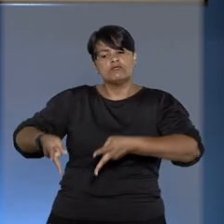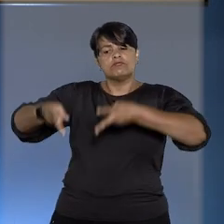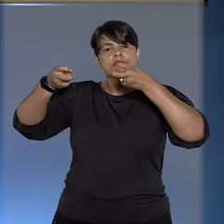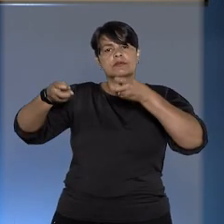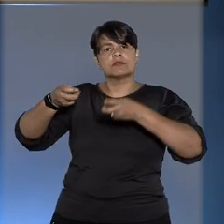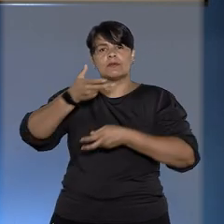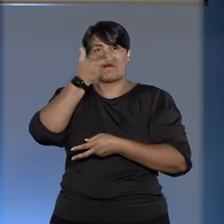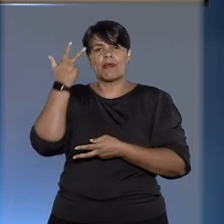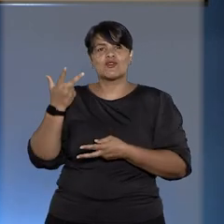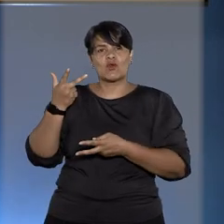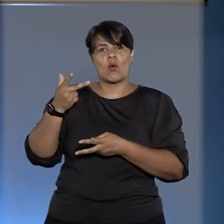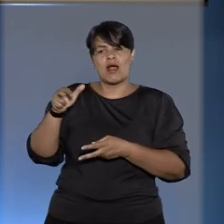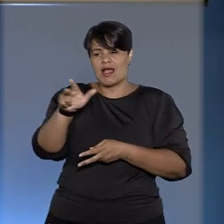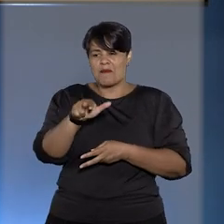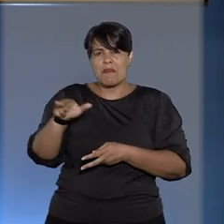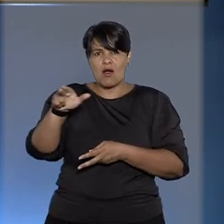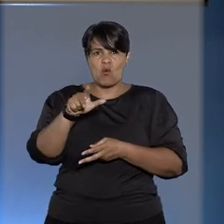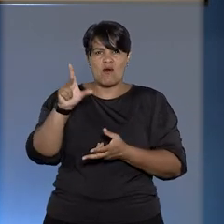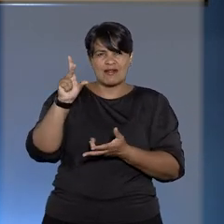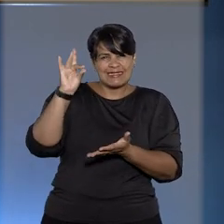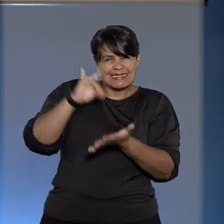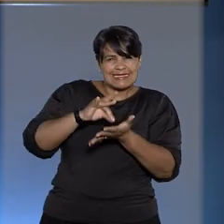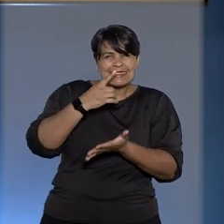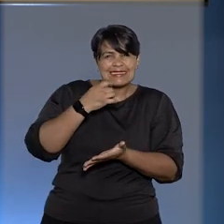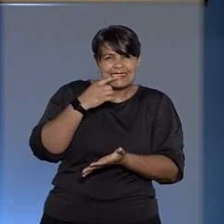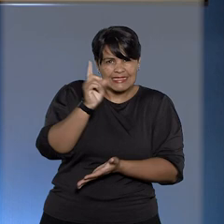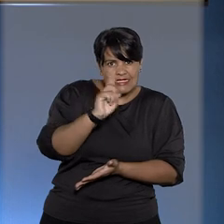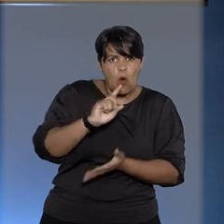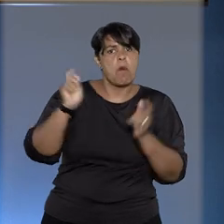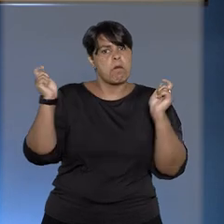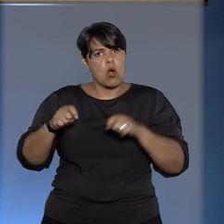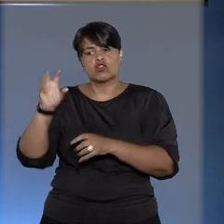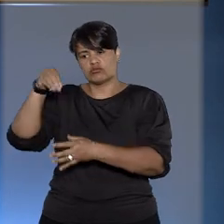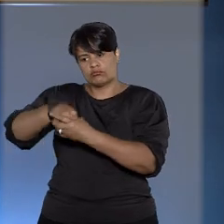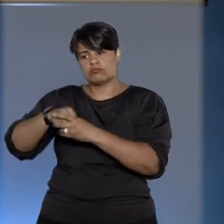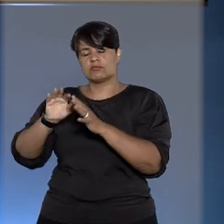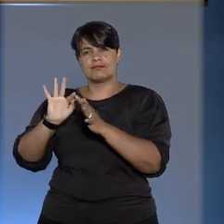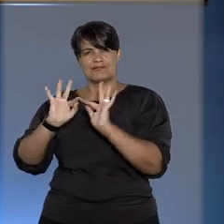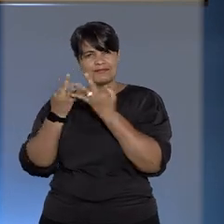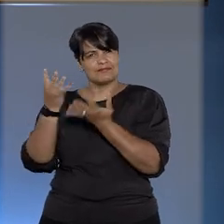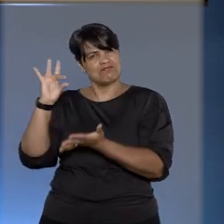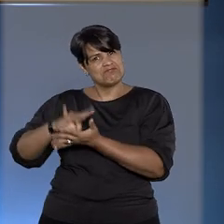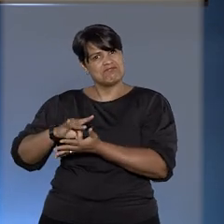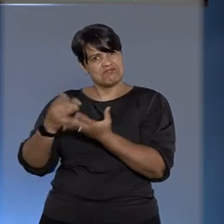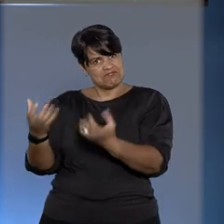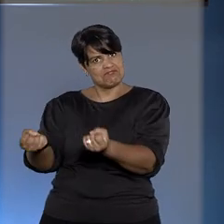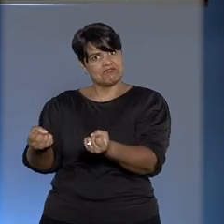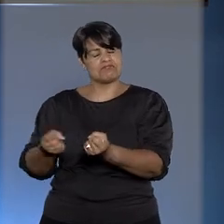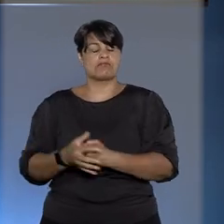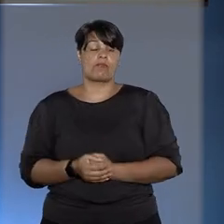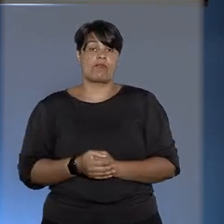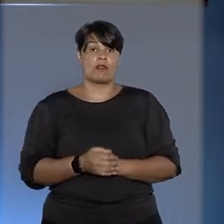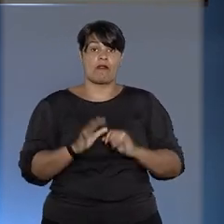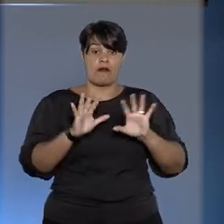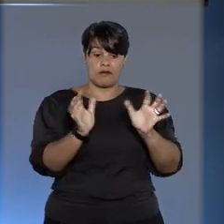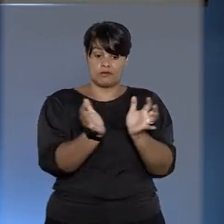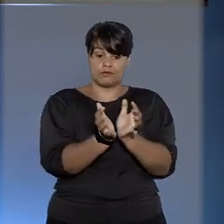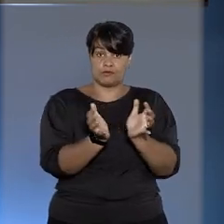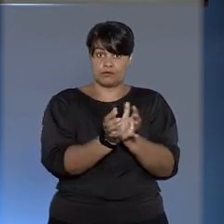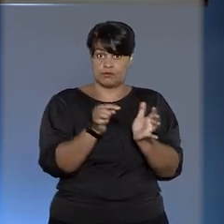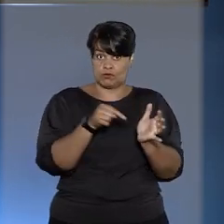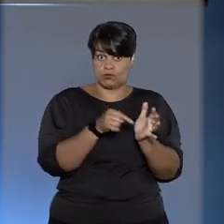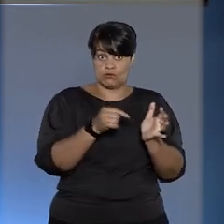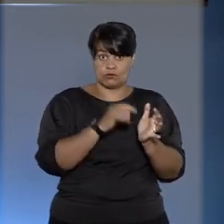parentesco socioafetivo entre irmãos, mesmo após a morte de um deles. O colegiado caçou a